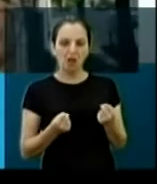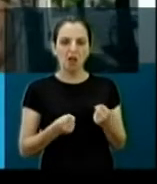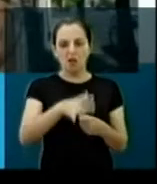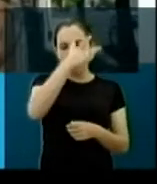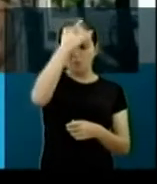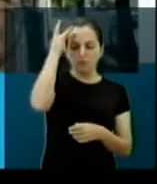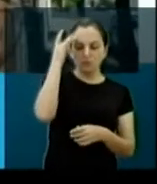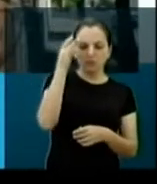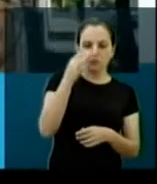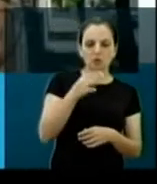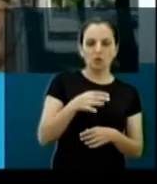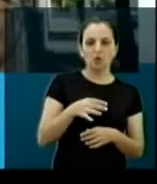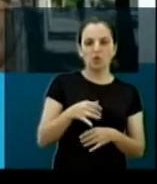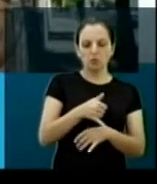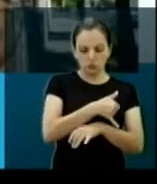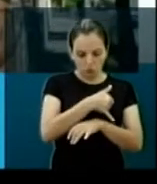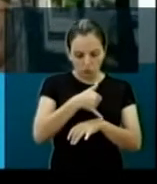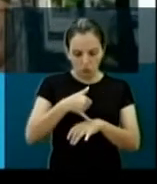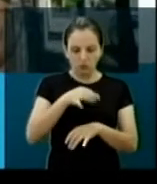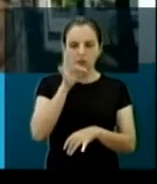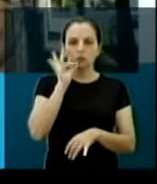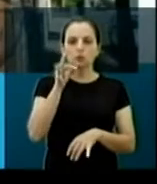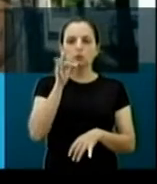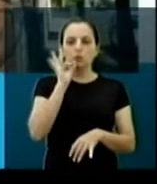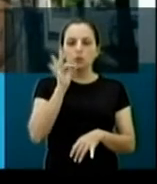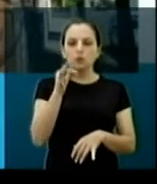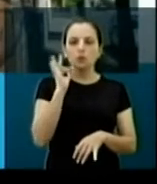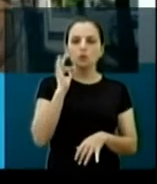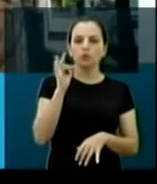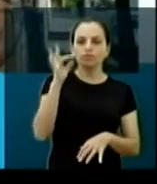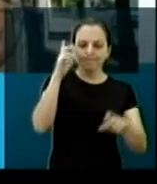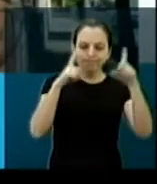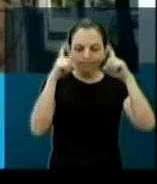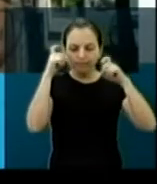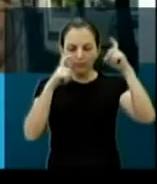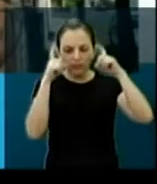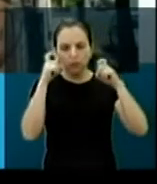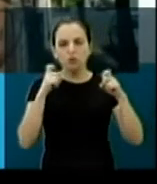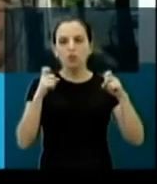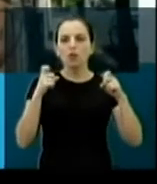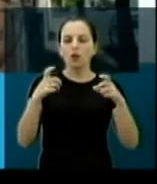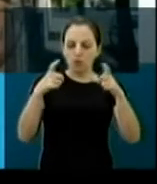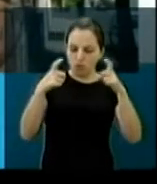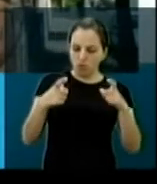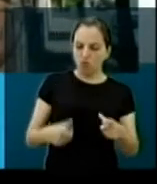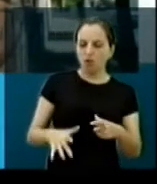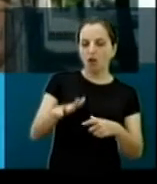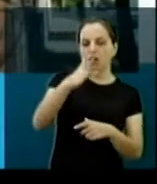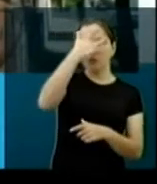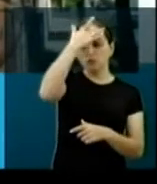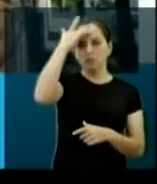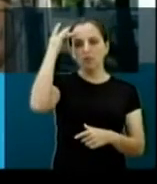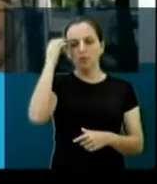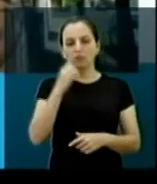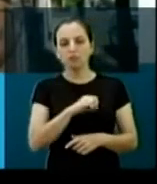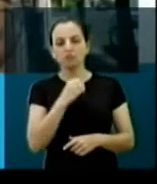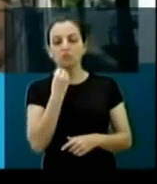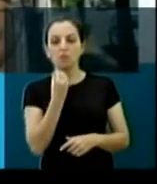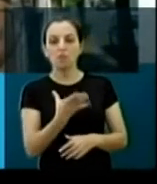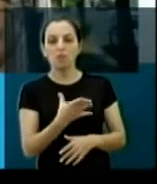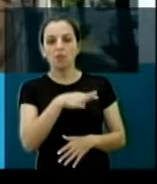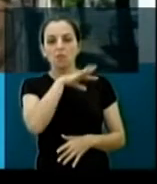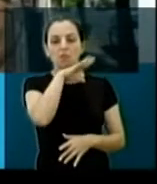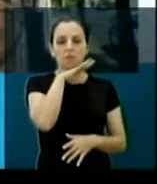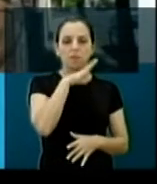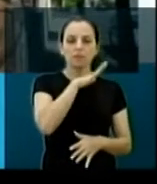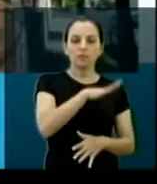criminosos, perturbando toda uma região de moradores de bem que suaram para ter sua casa própria, que criam, que cuidam